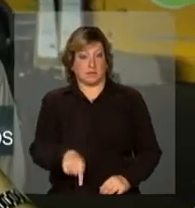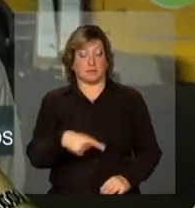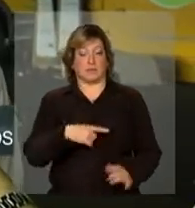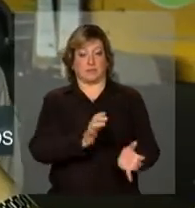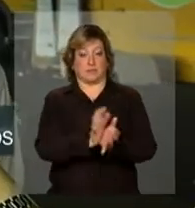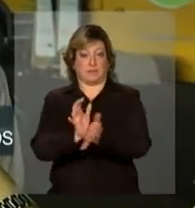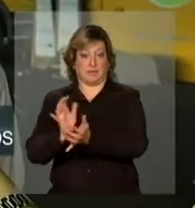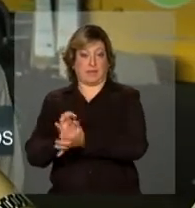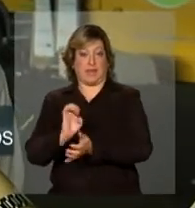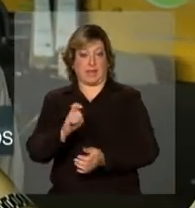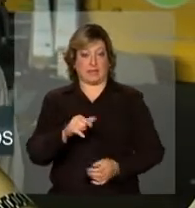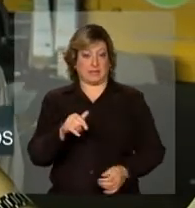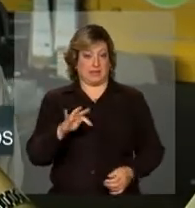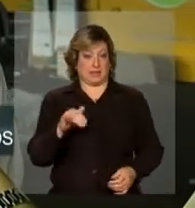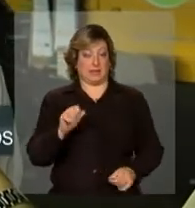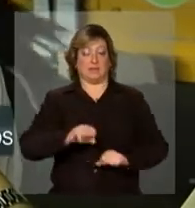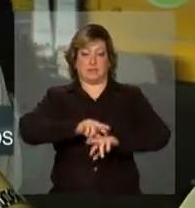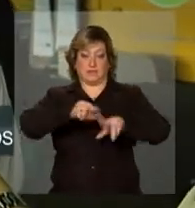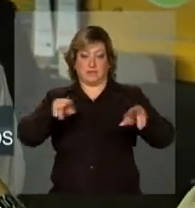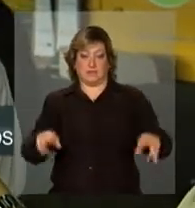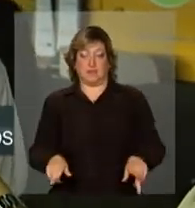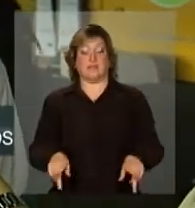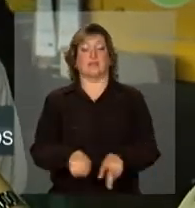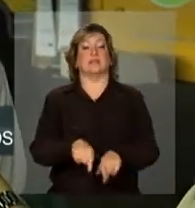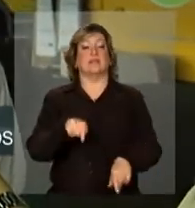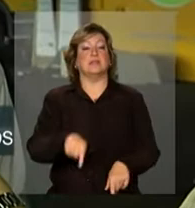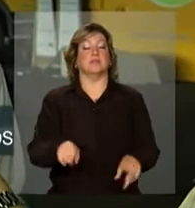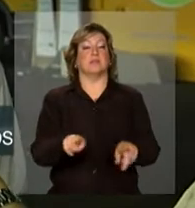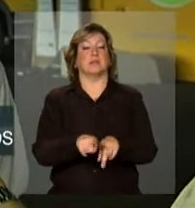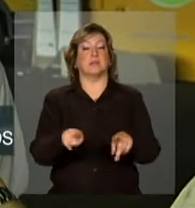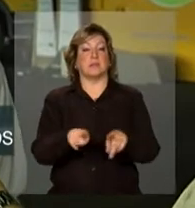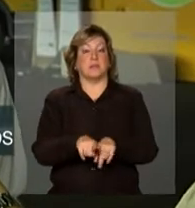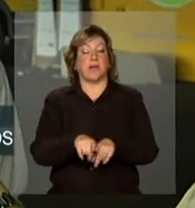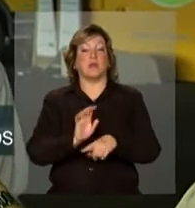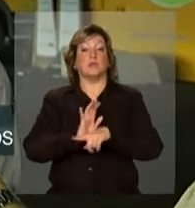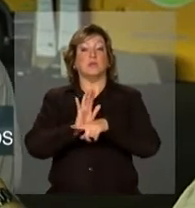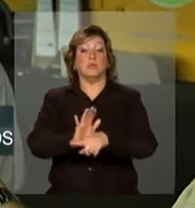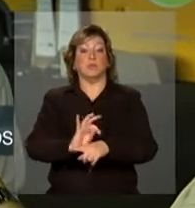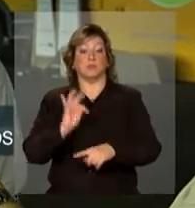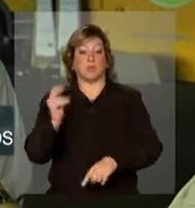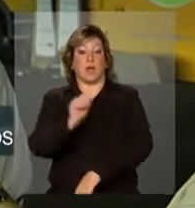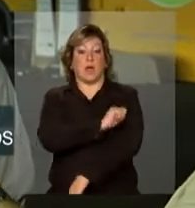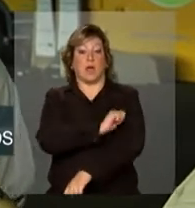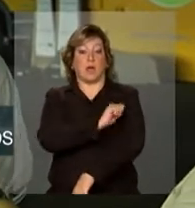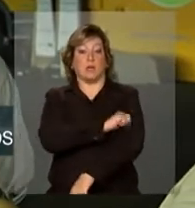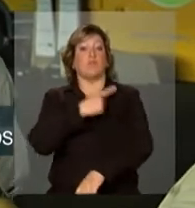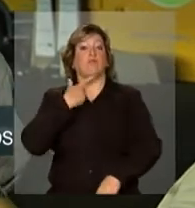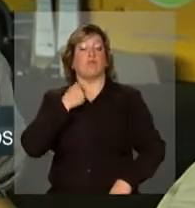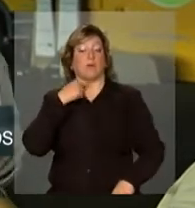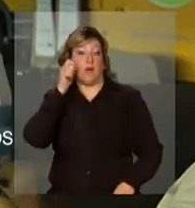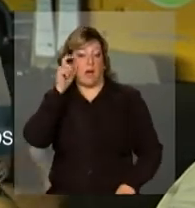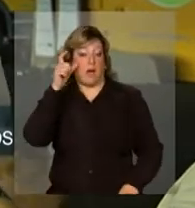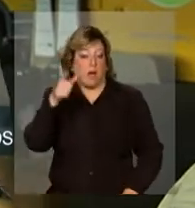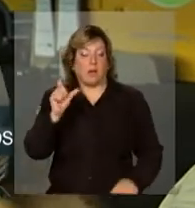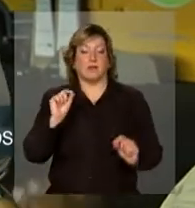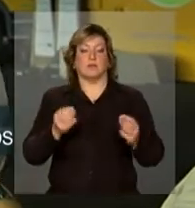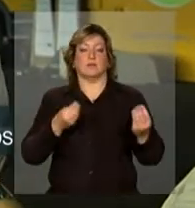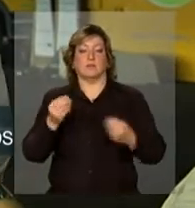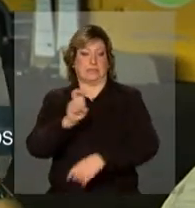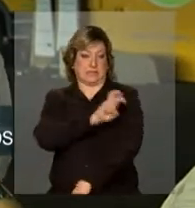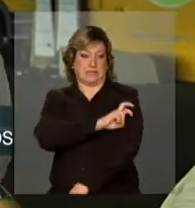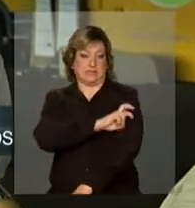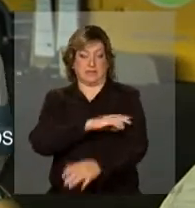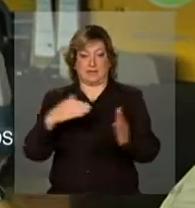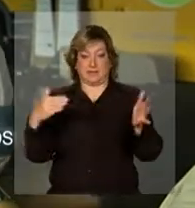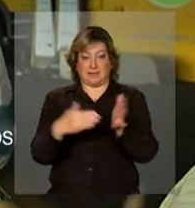exatas, de maneira geral. E isso acabou também despertando outros alunos de quinta série ao